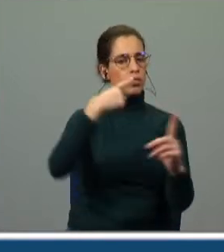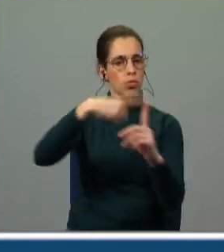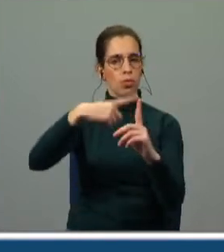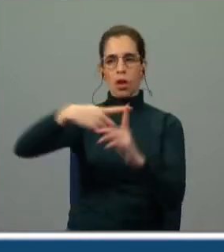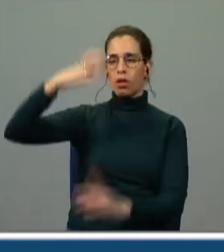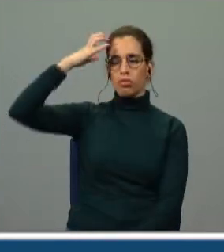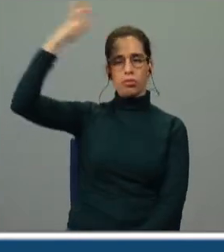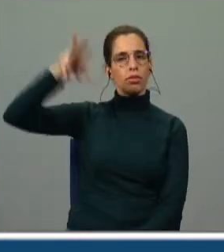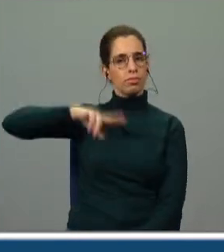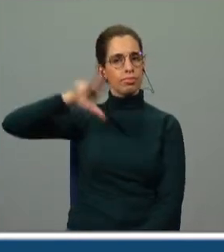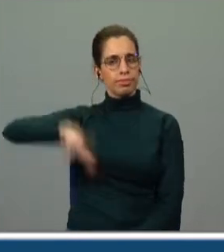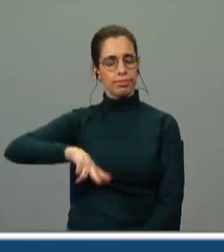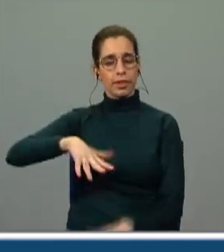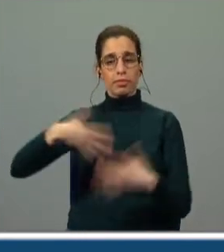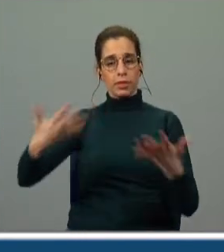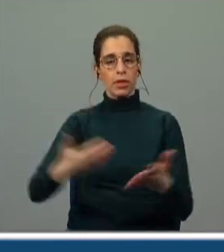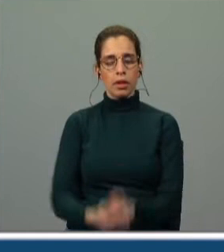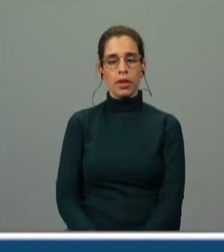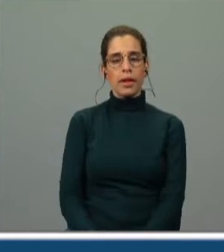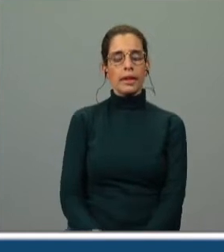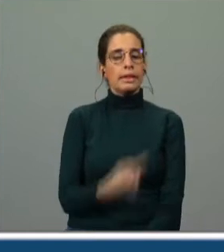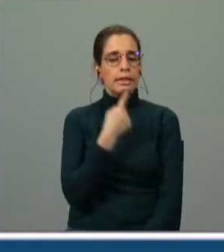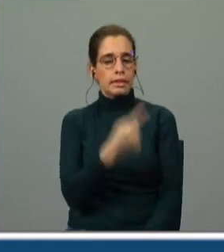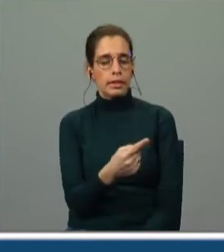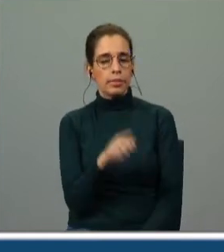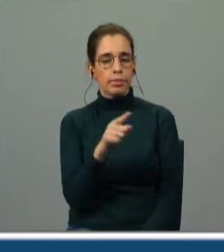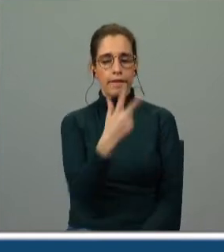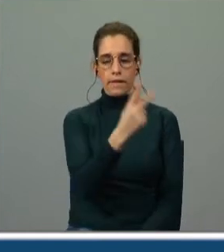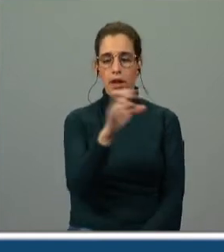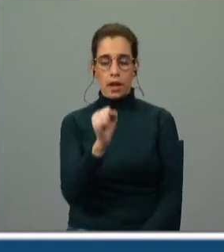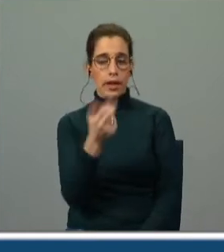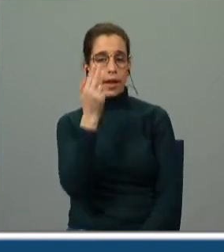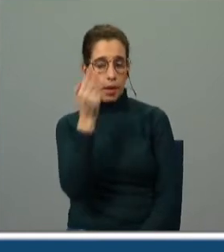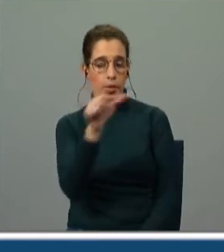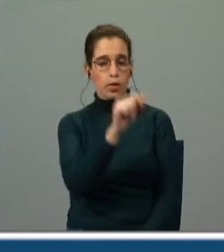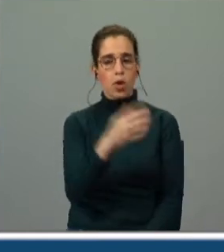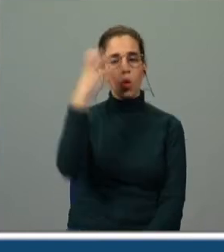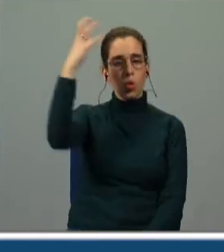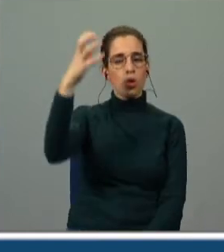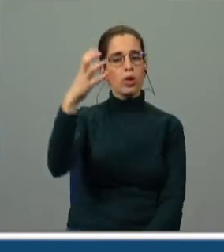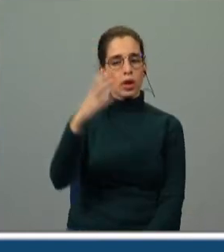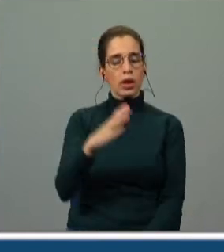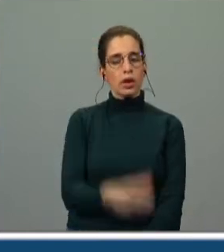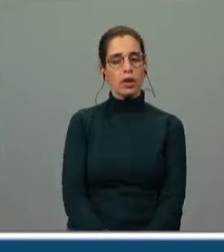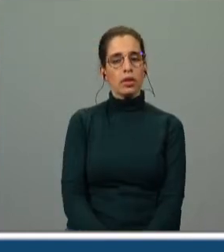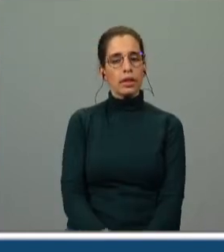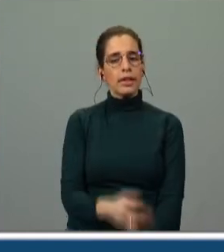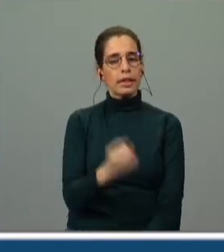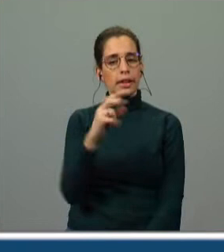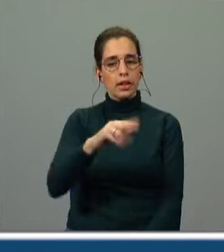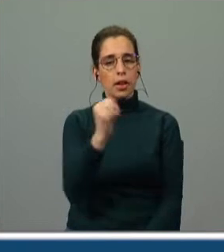rei de Portugal, não é? Portanto, ele acaba por lhe dizer aqui, a Vasco da Gama e a Camões. O rei compadece de Inês, mas é